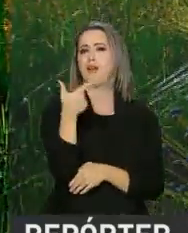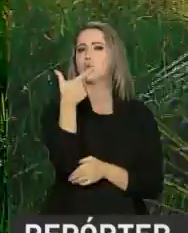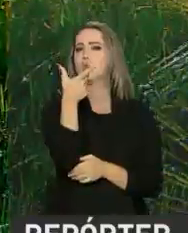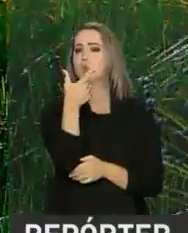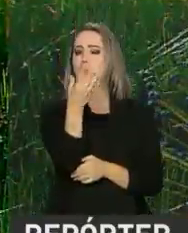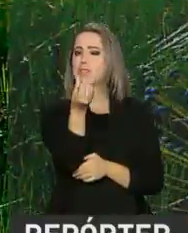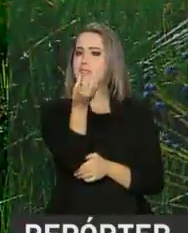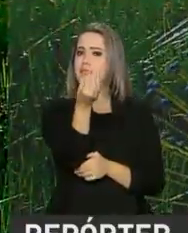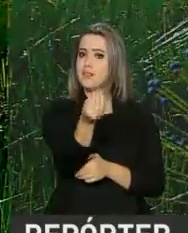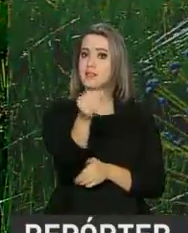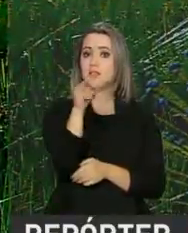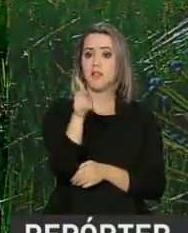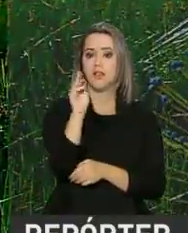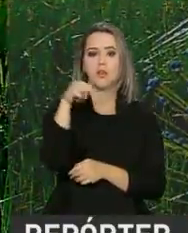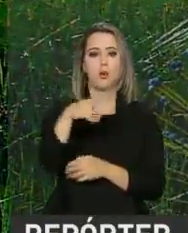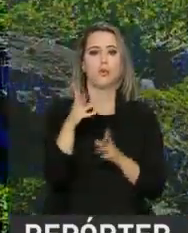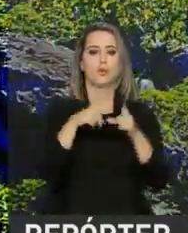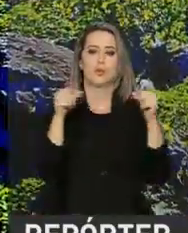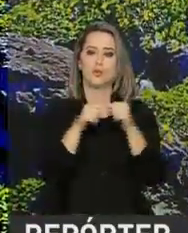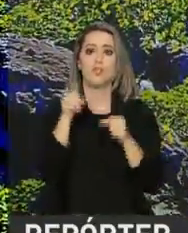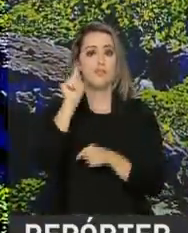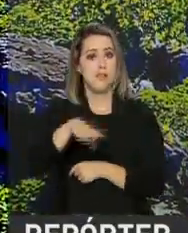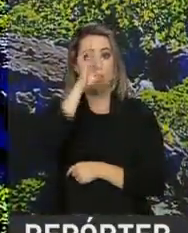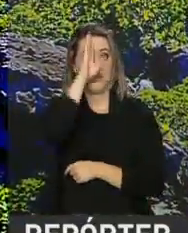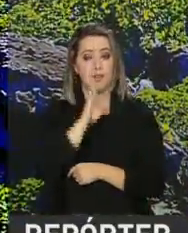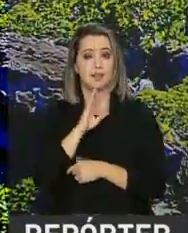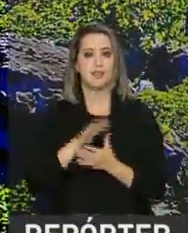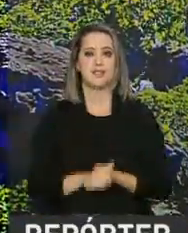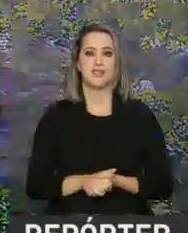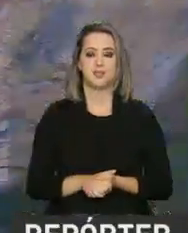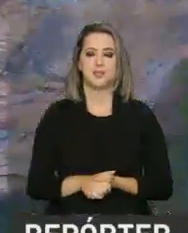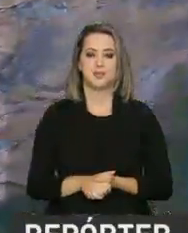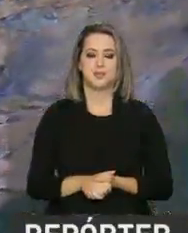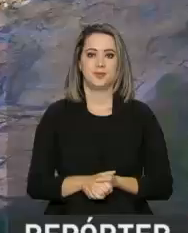260 quilômetros de Brasília. E a entrada é gratuita.